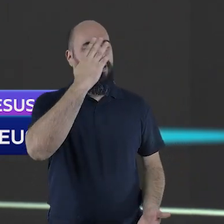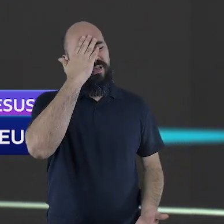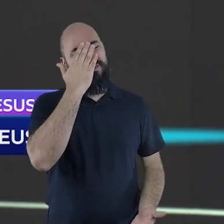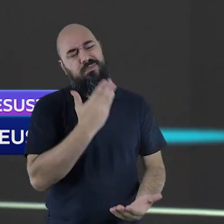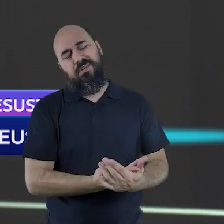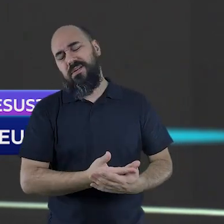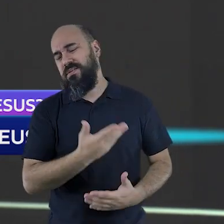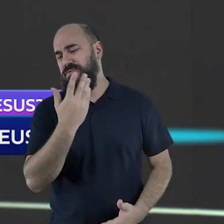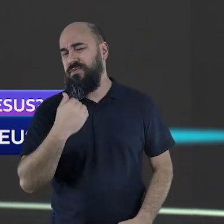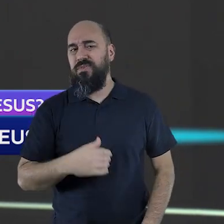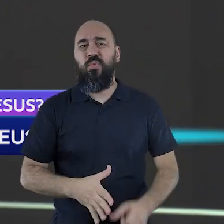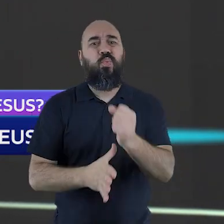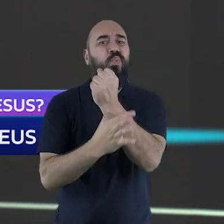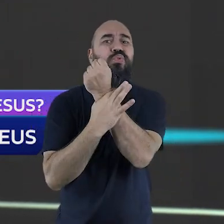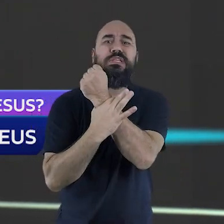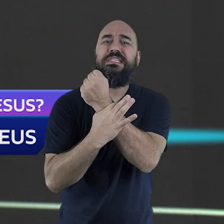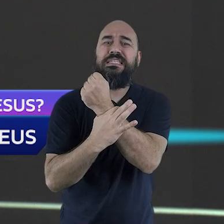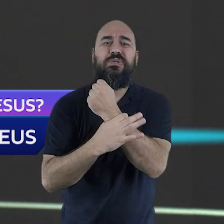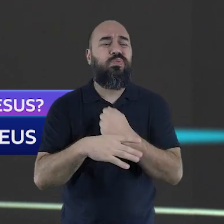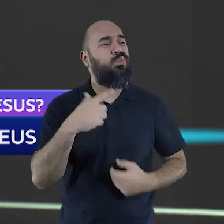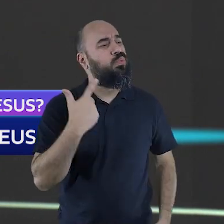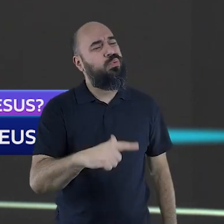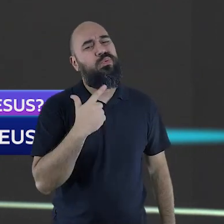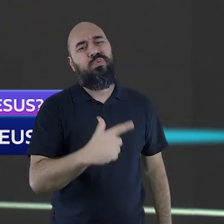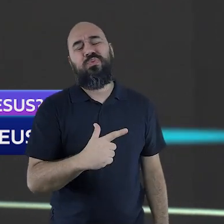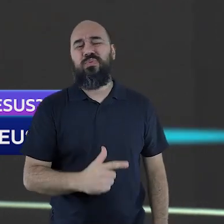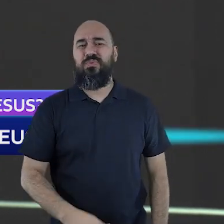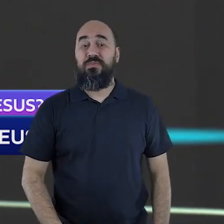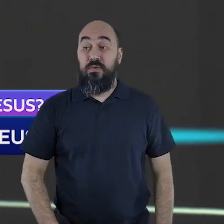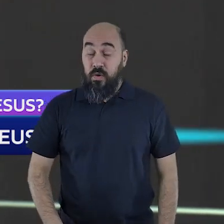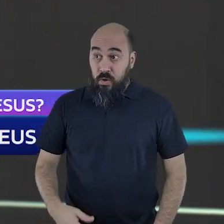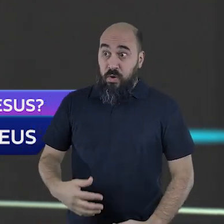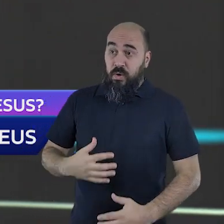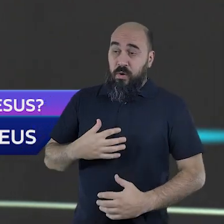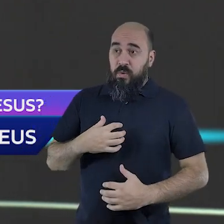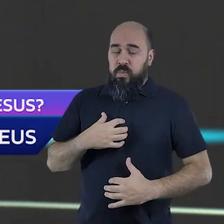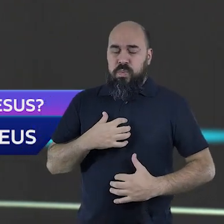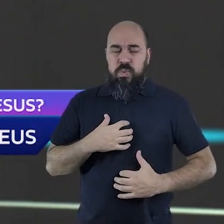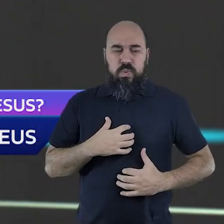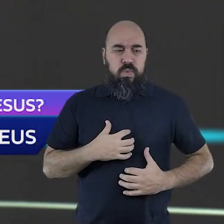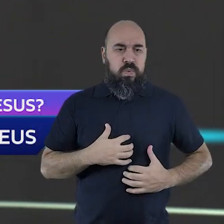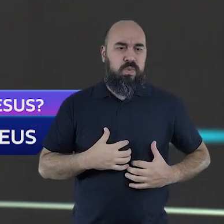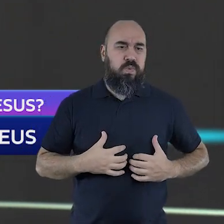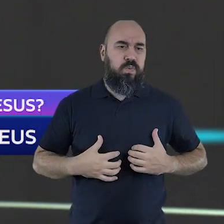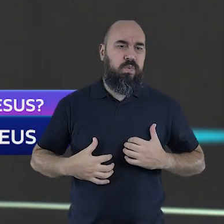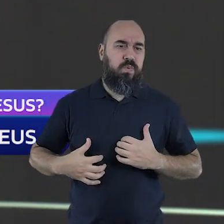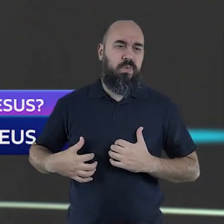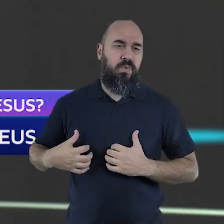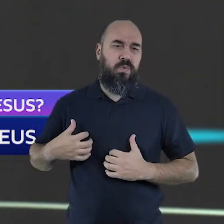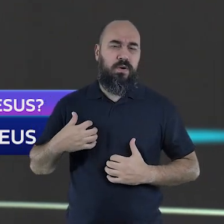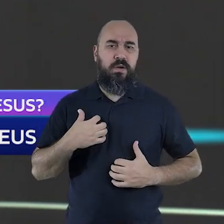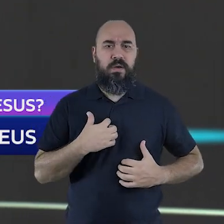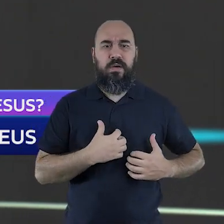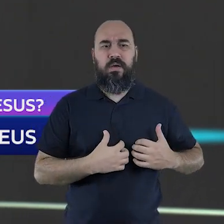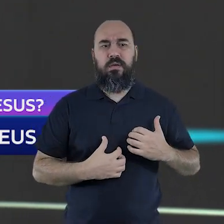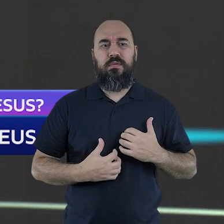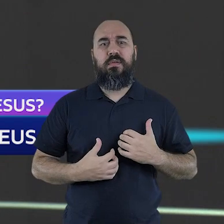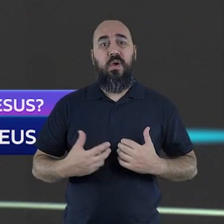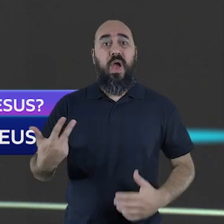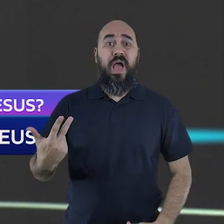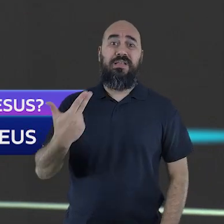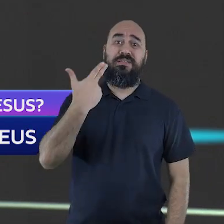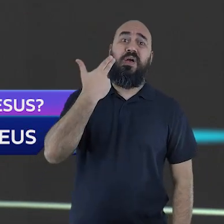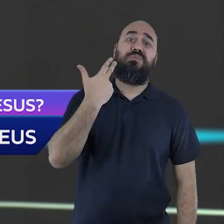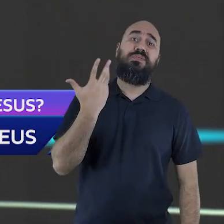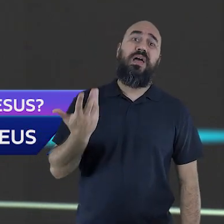estava sem seguro. Você pode imaginar a minha situação de ter sido assaltado